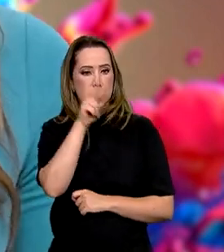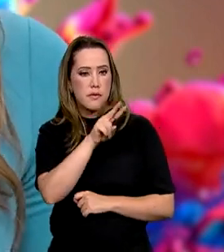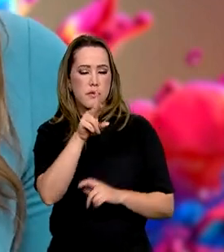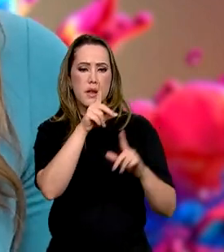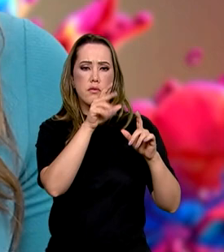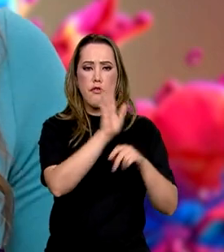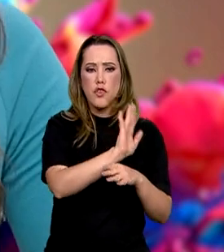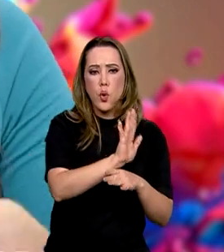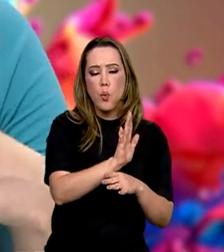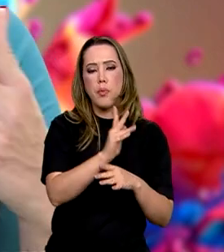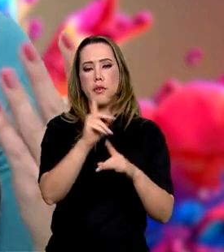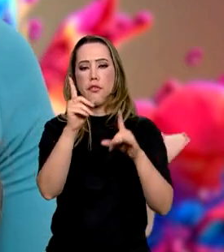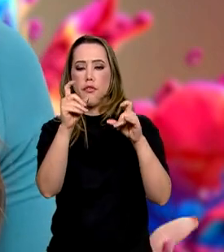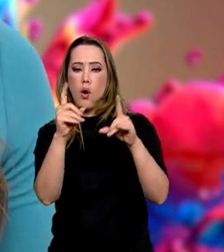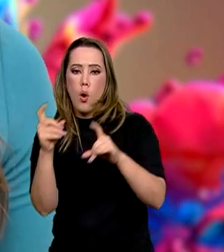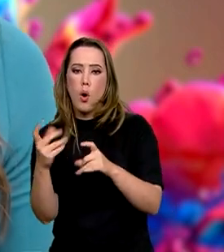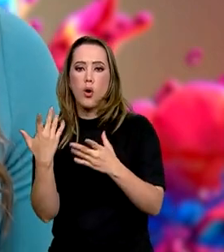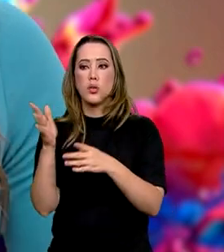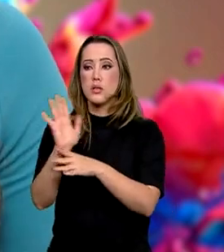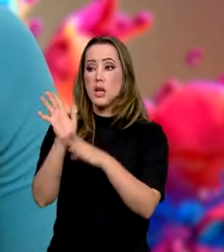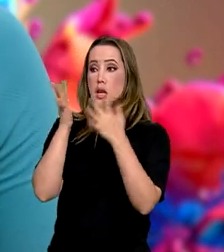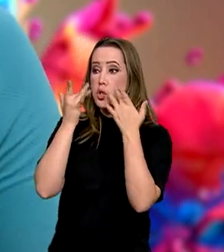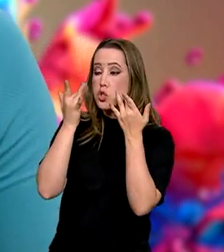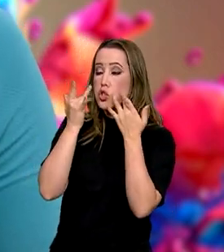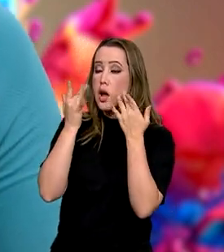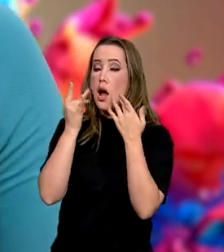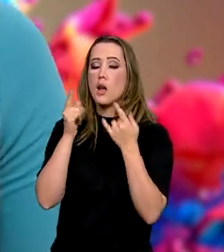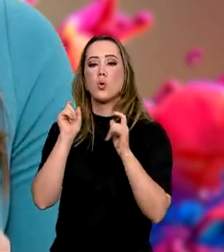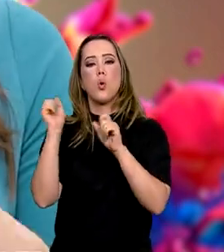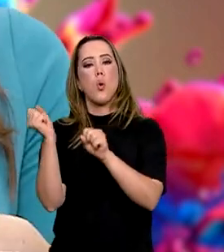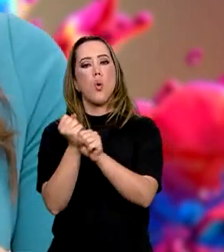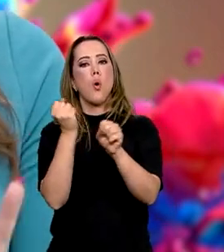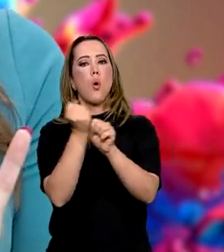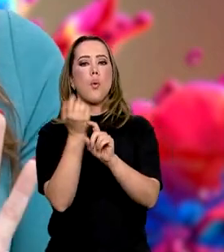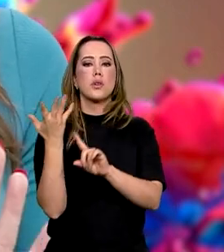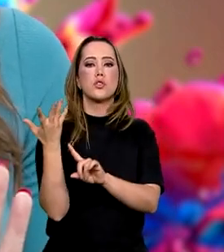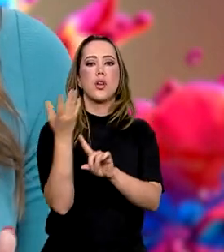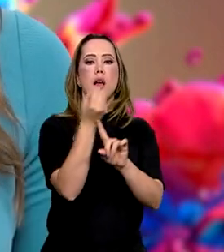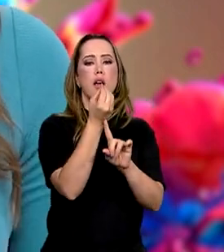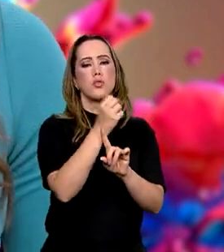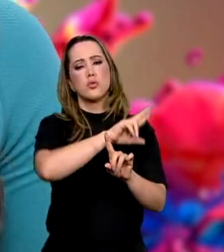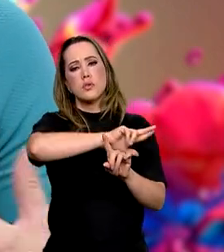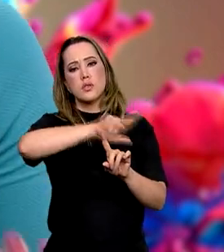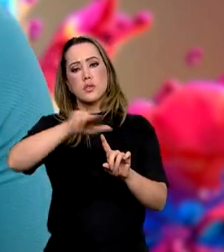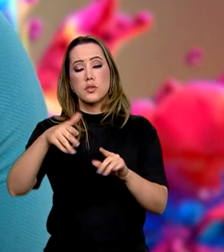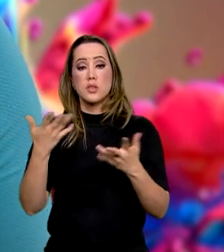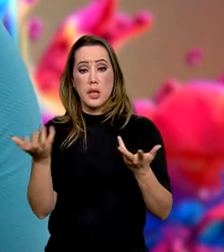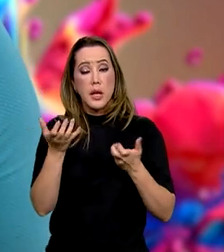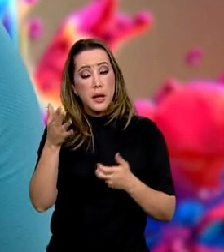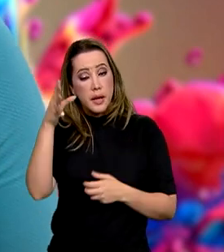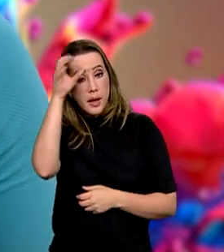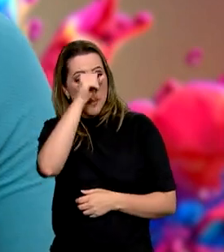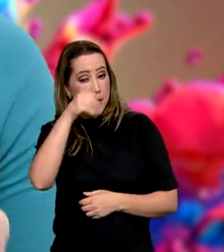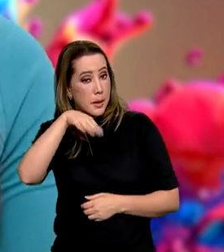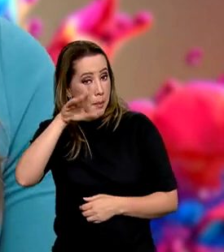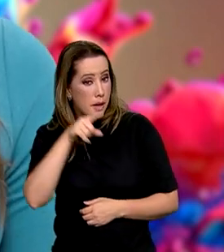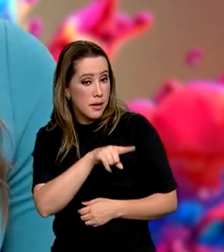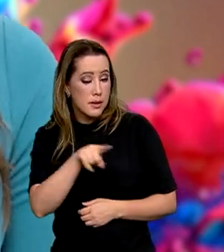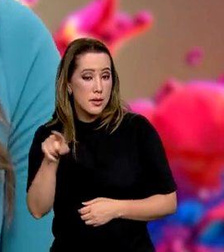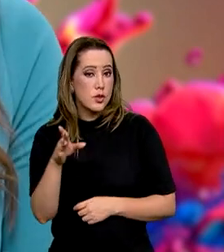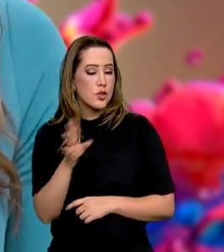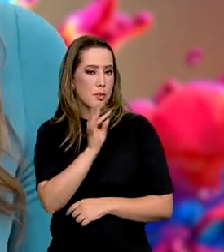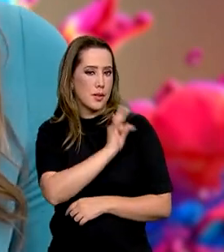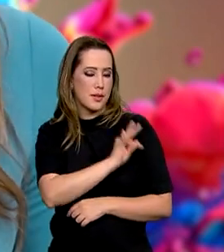fotografias, cenas de um teatro, obras de um museu e por aí vai. Quer aprender mais sobre essa